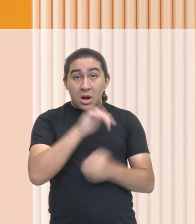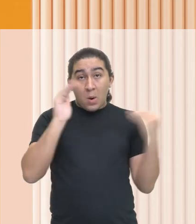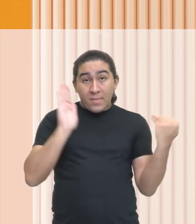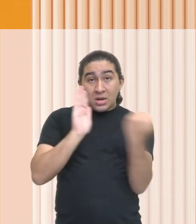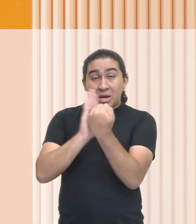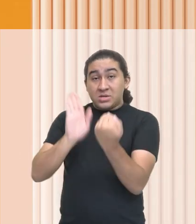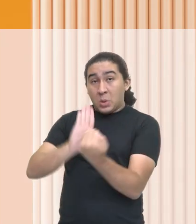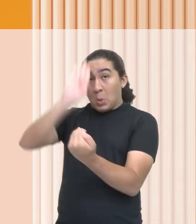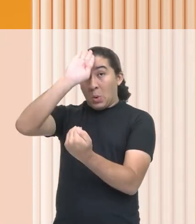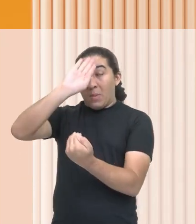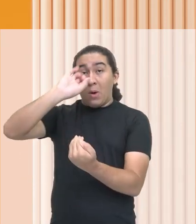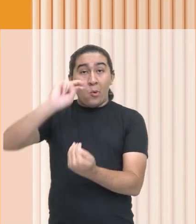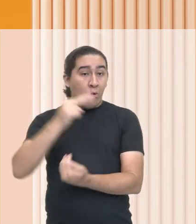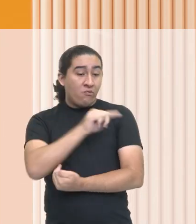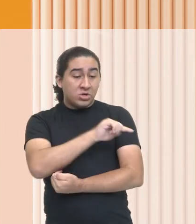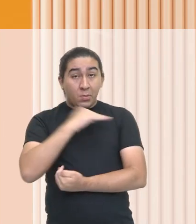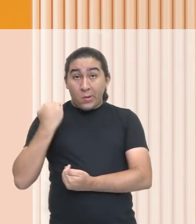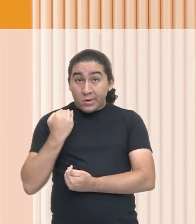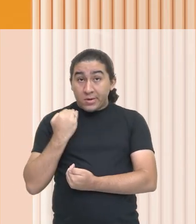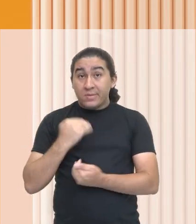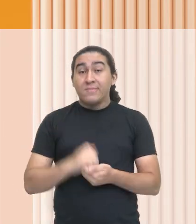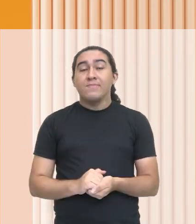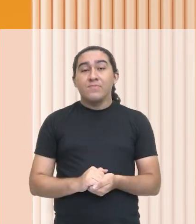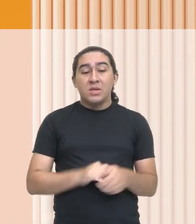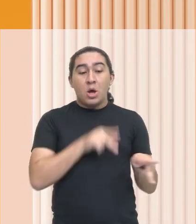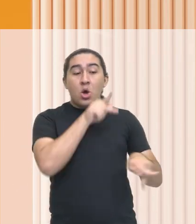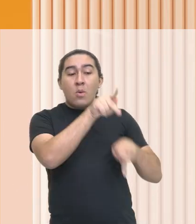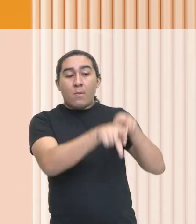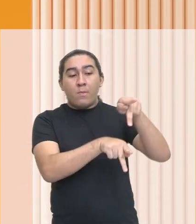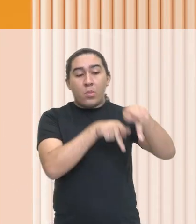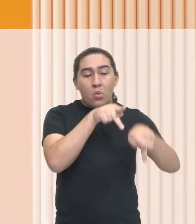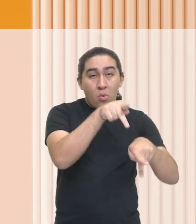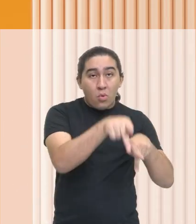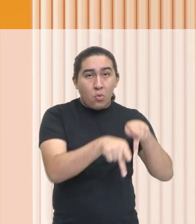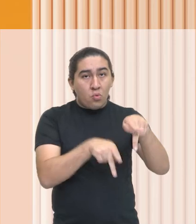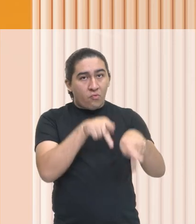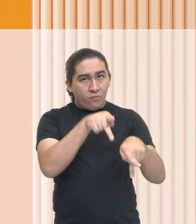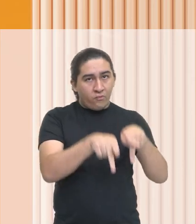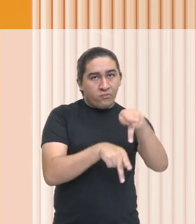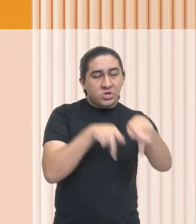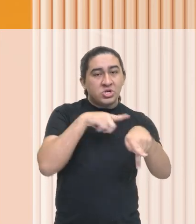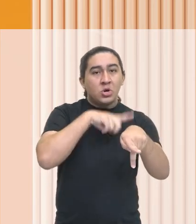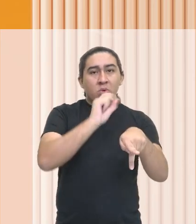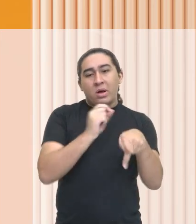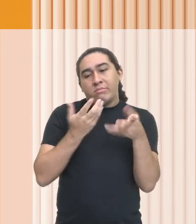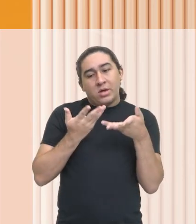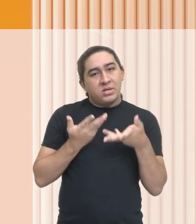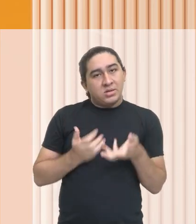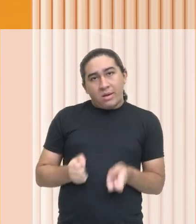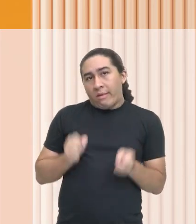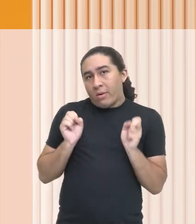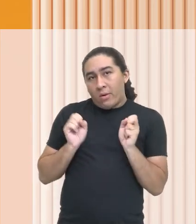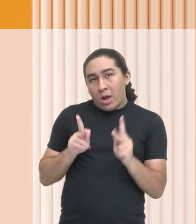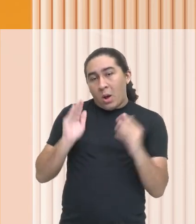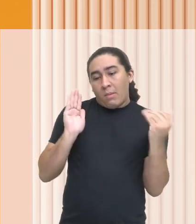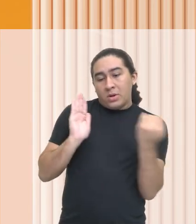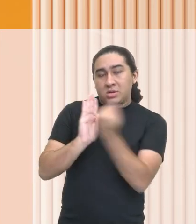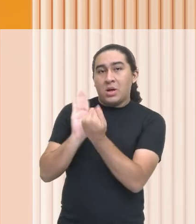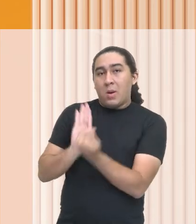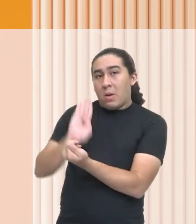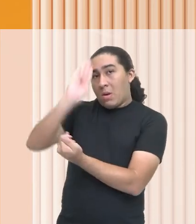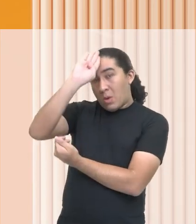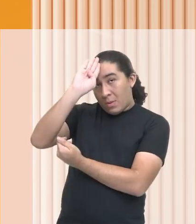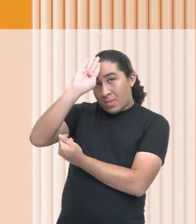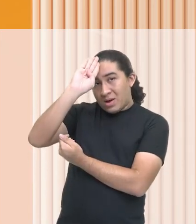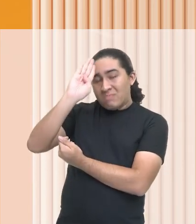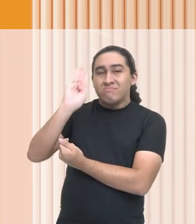Império Romano ou você é exterminado. Aos povos que aceitavam ser reduzidos a vassalos, eles eram permitidos ter uma